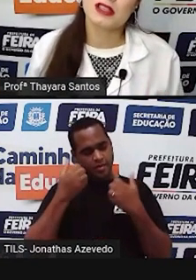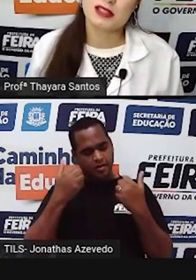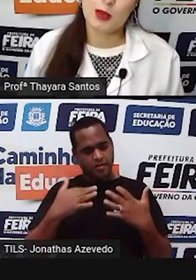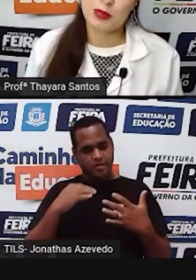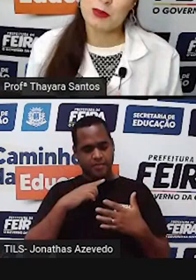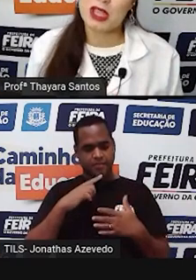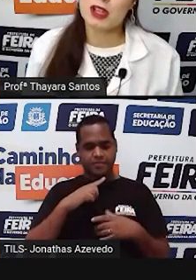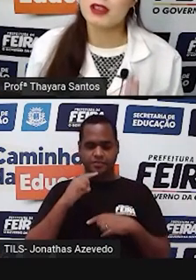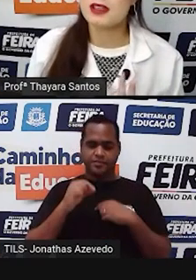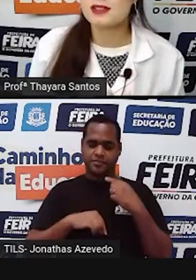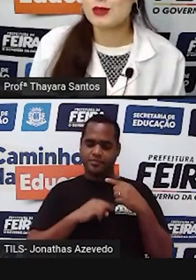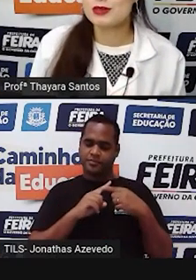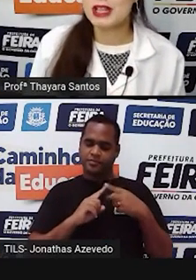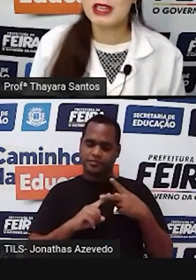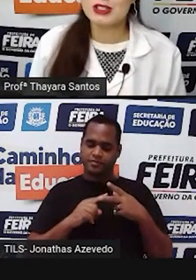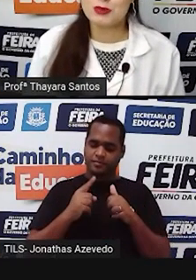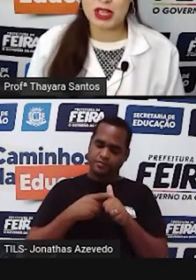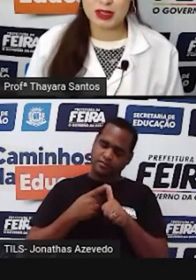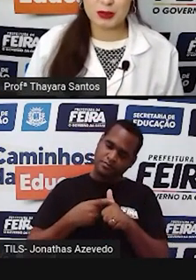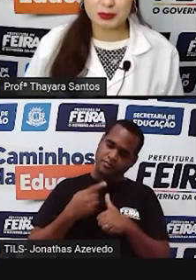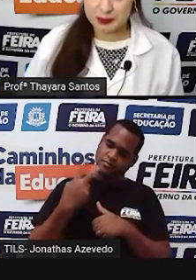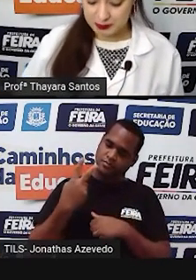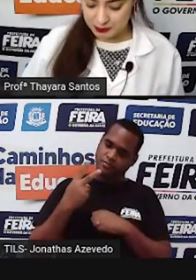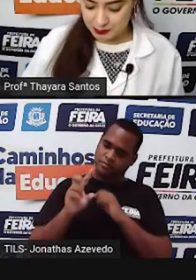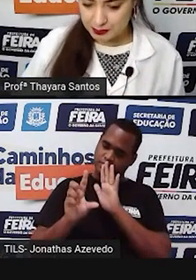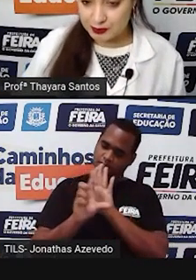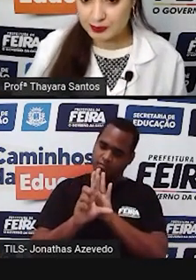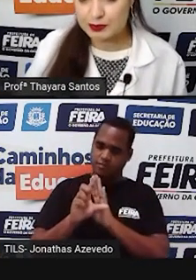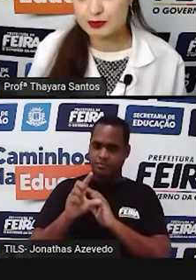leis. A primeira e a segunda, a lei de Mendel.